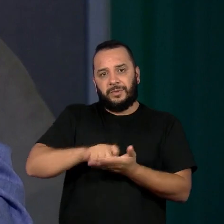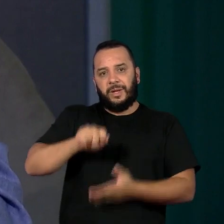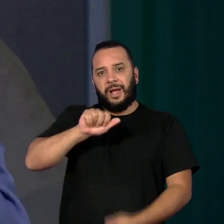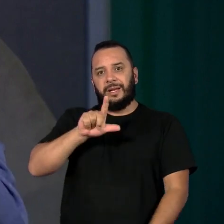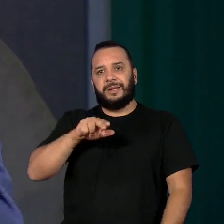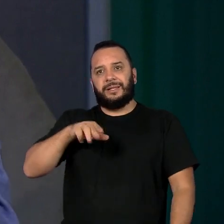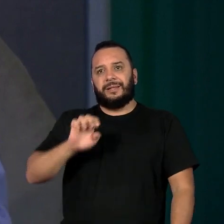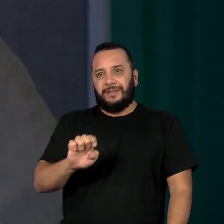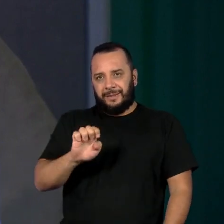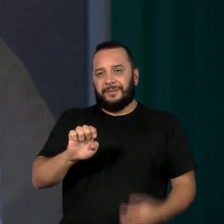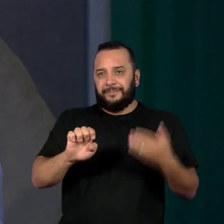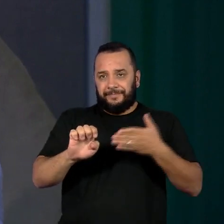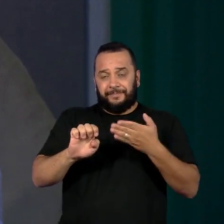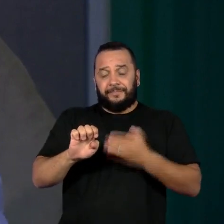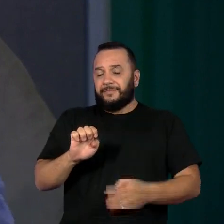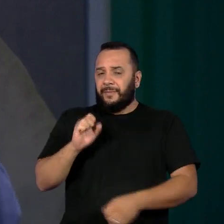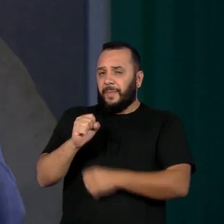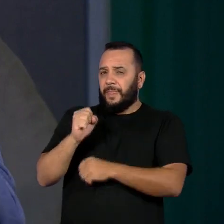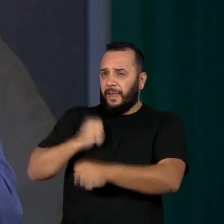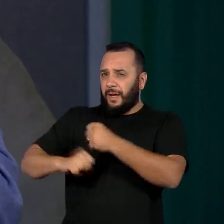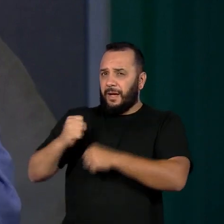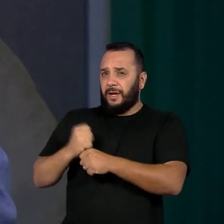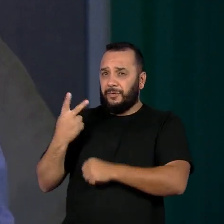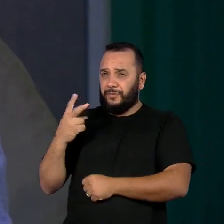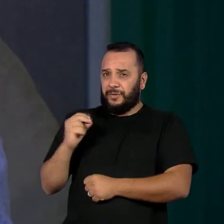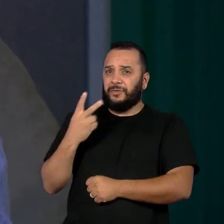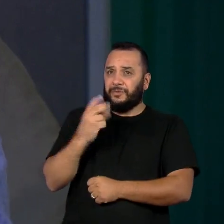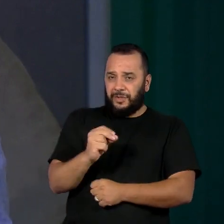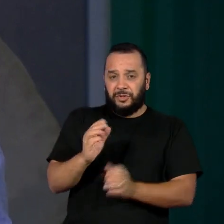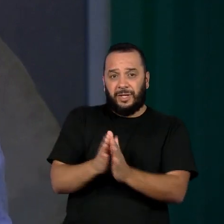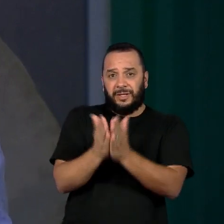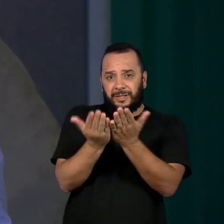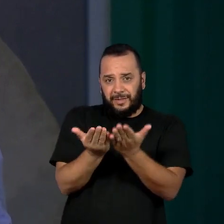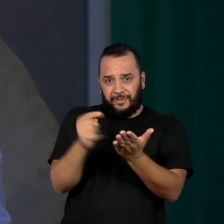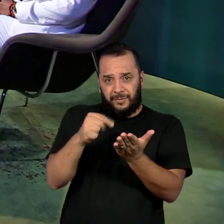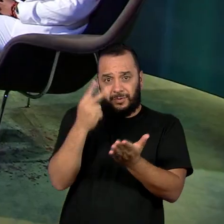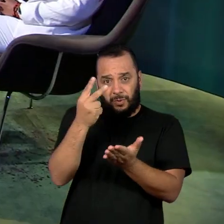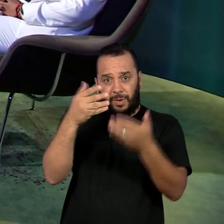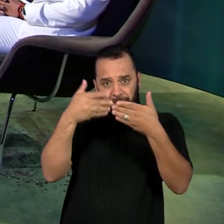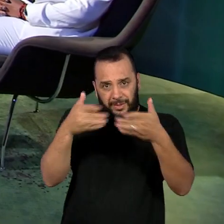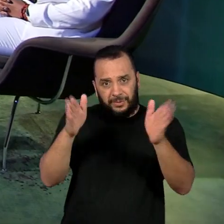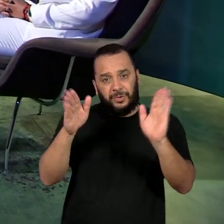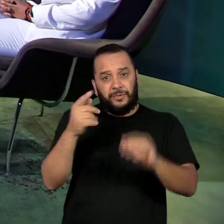Soares, que desde 2020 já tem dois livros lançados. Vamos conhecê-la.